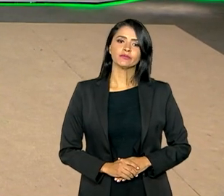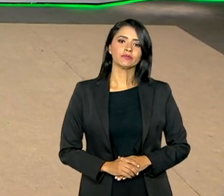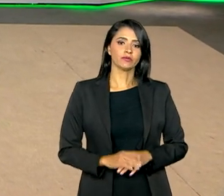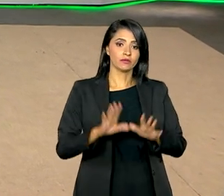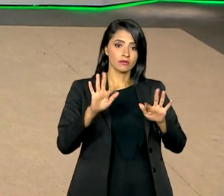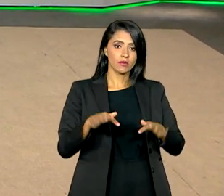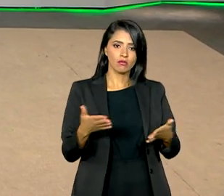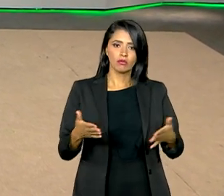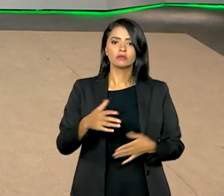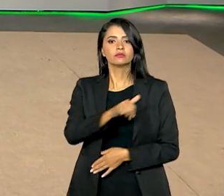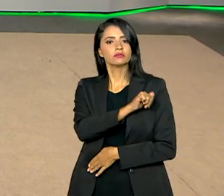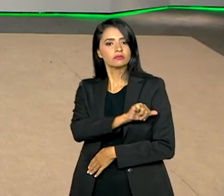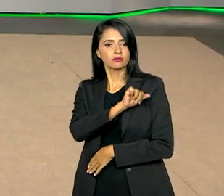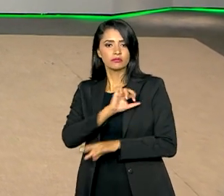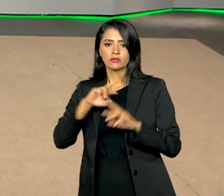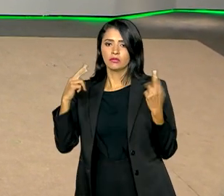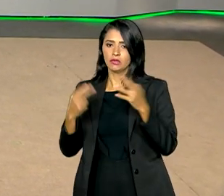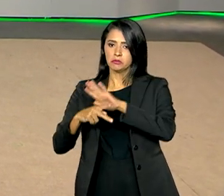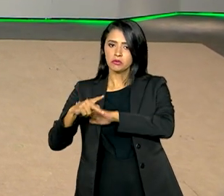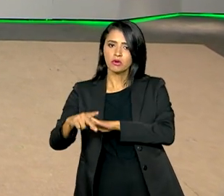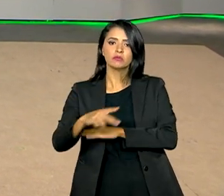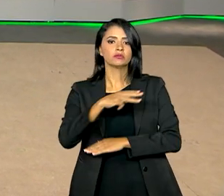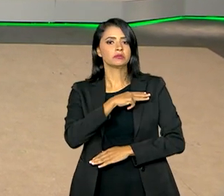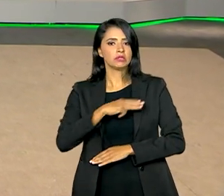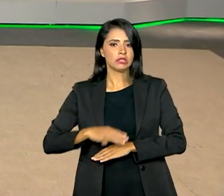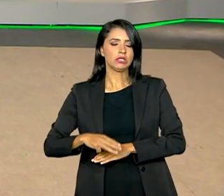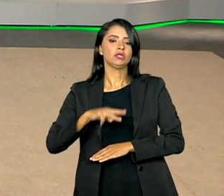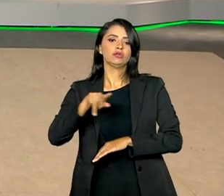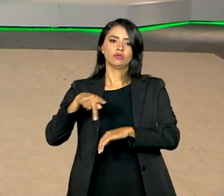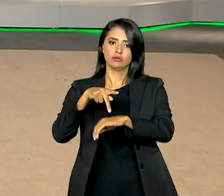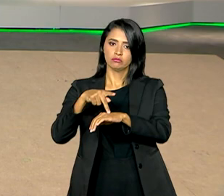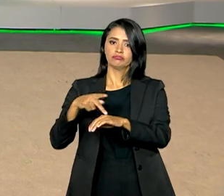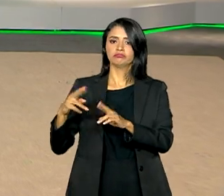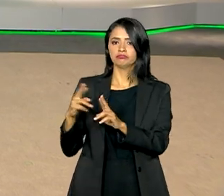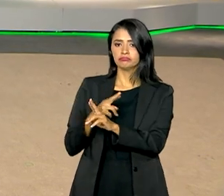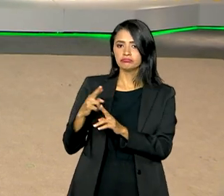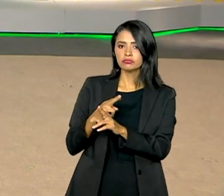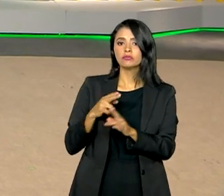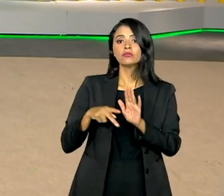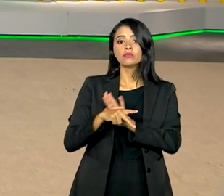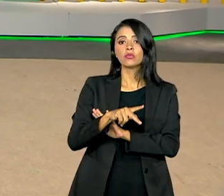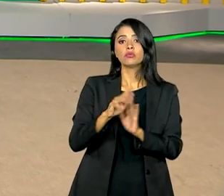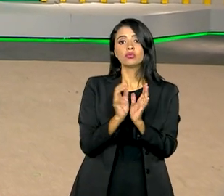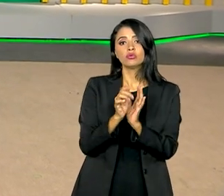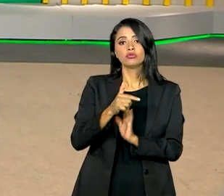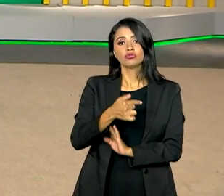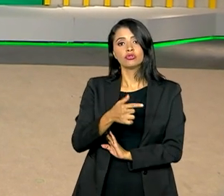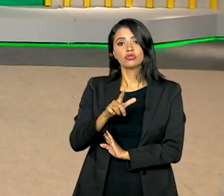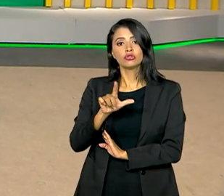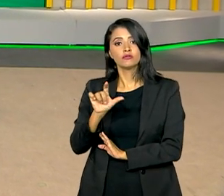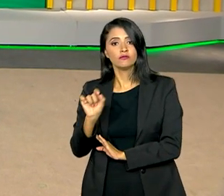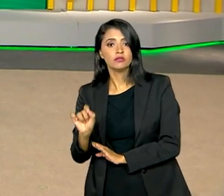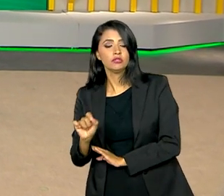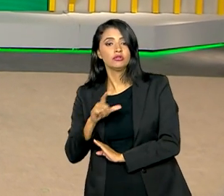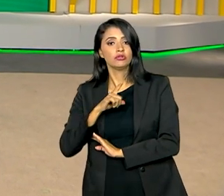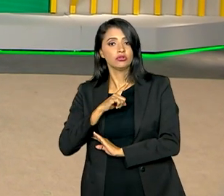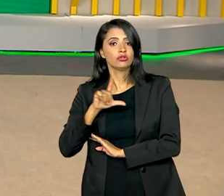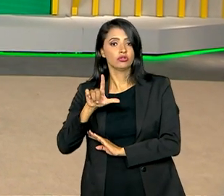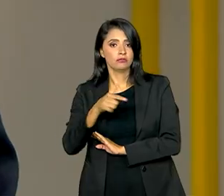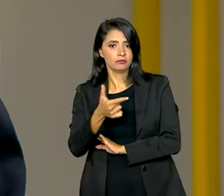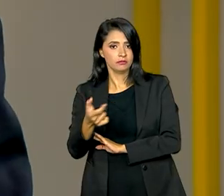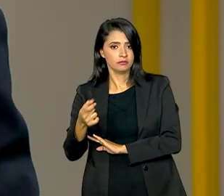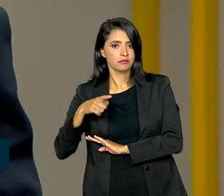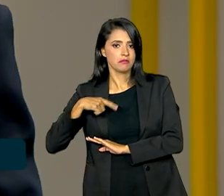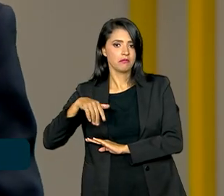Terminou no Rio de Janeiro a reunião dos ministros de relações exteriores do G20, grupo que reúne as maiores economias do planeta.